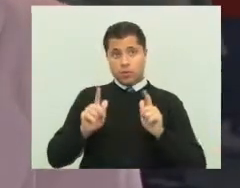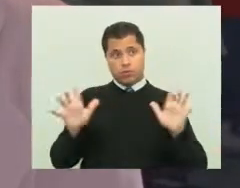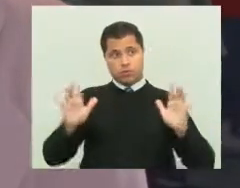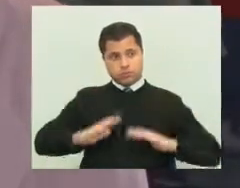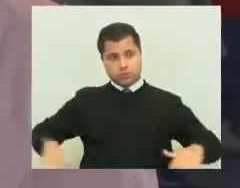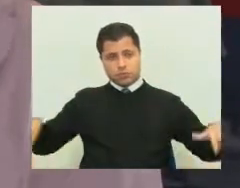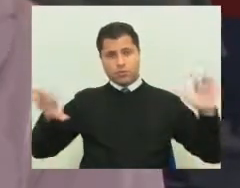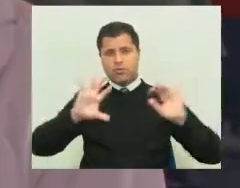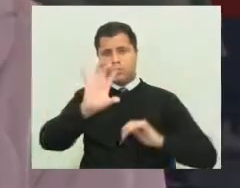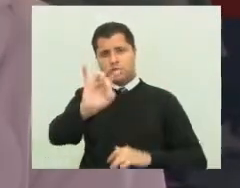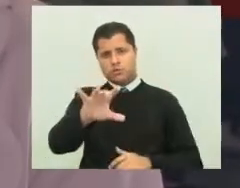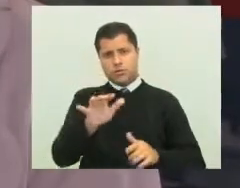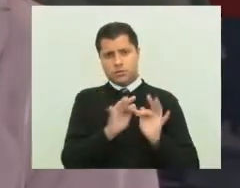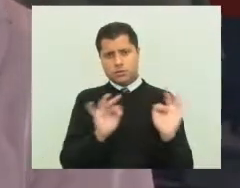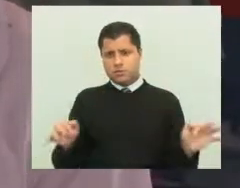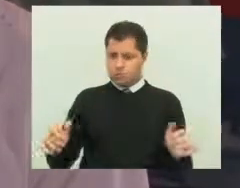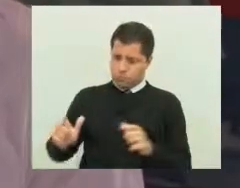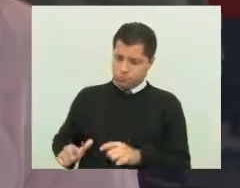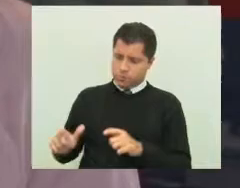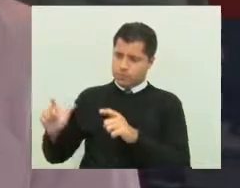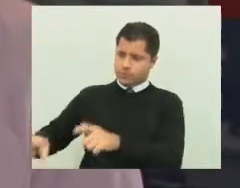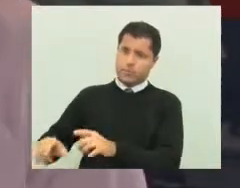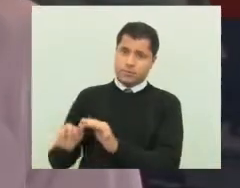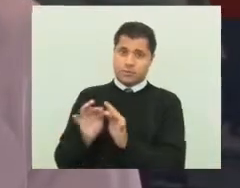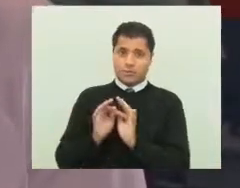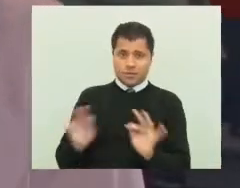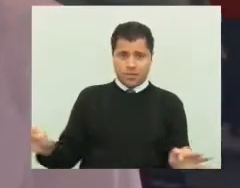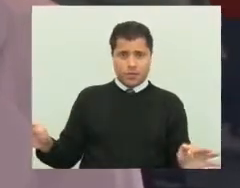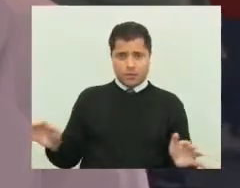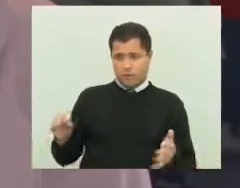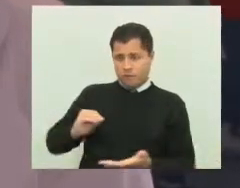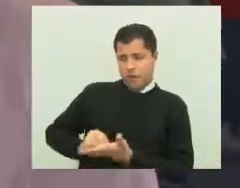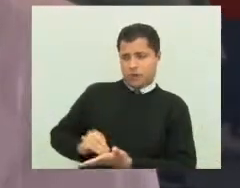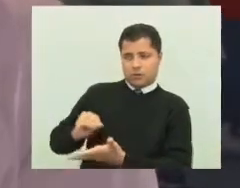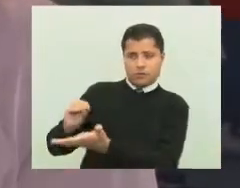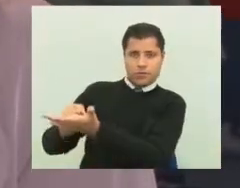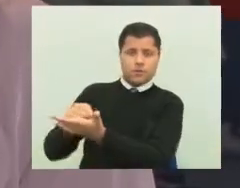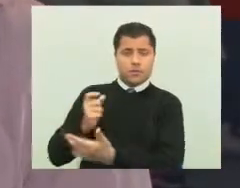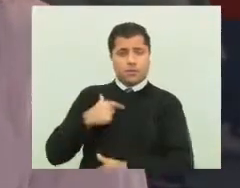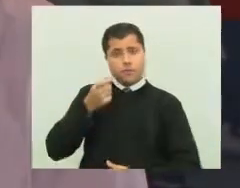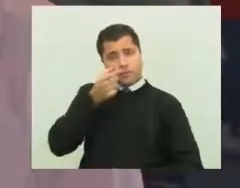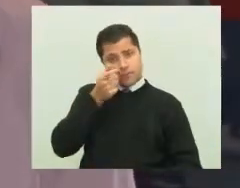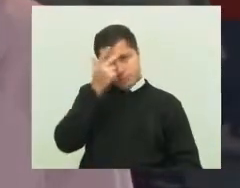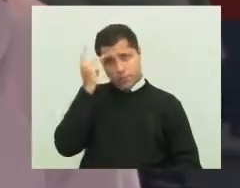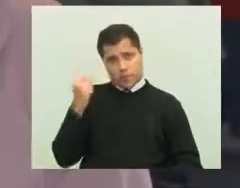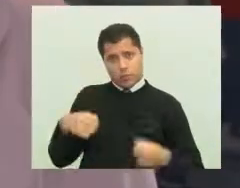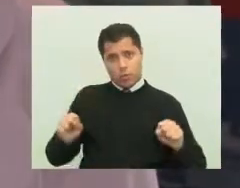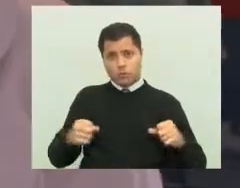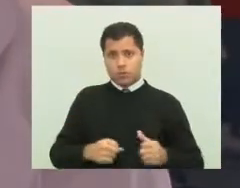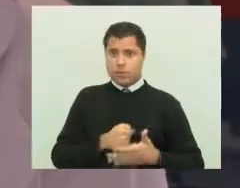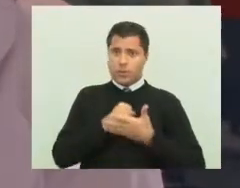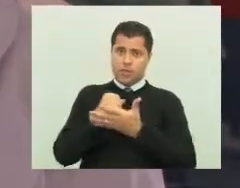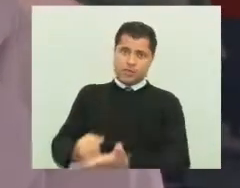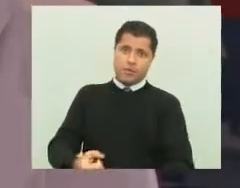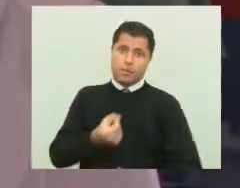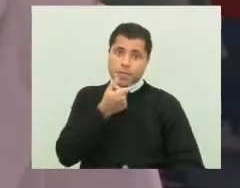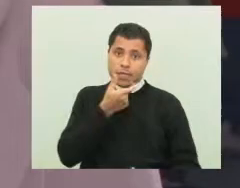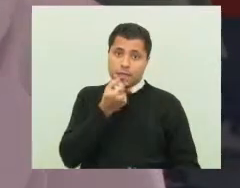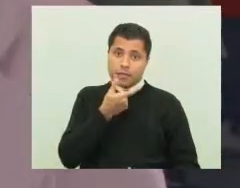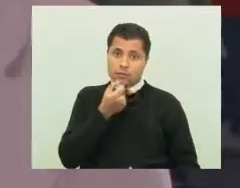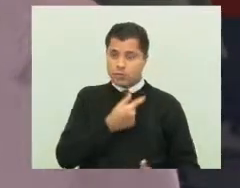mas os locais que têm uma carência desse serviço. Eu vejo pessoas que entregam remédios, pessoas que levam pessoas até